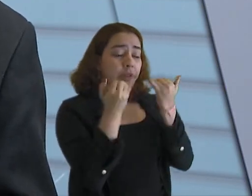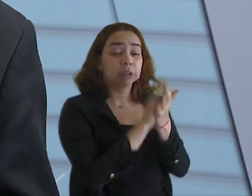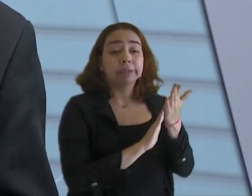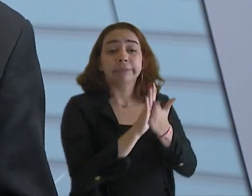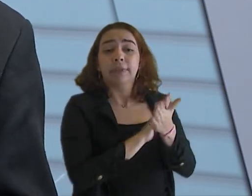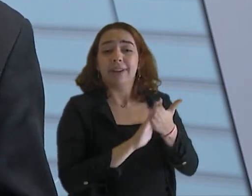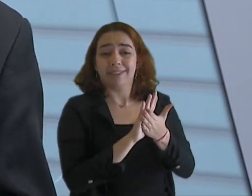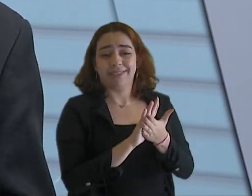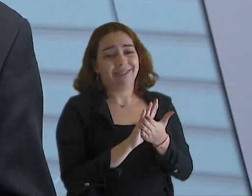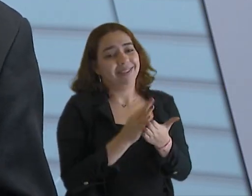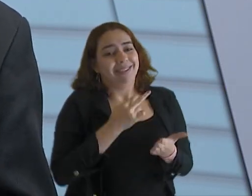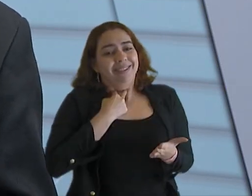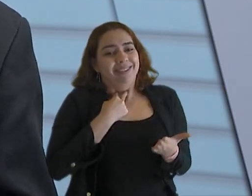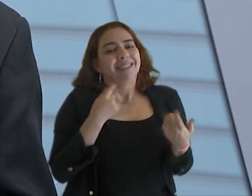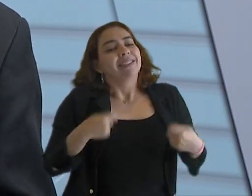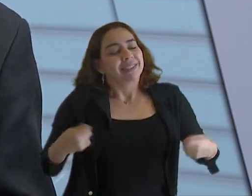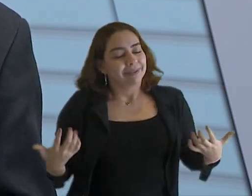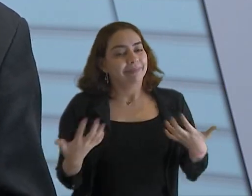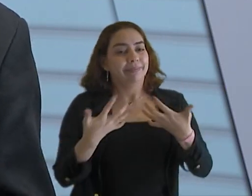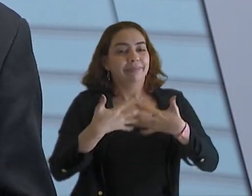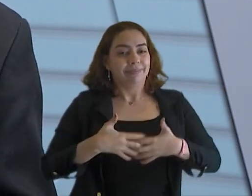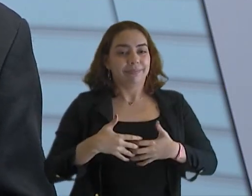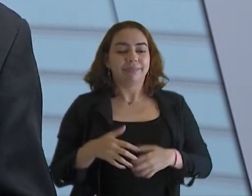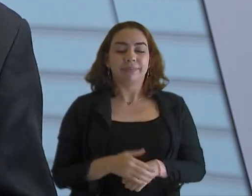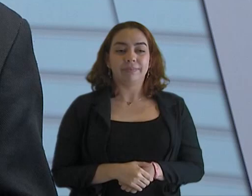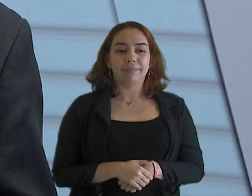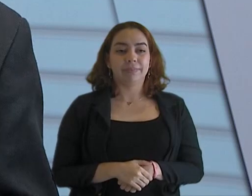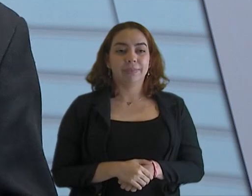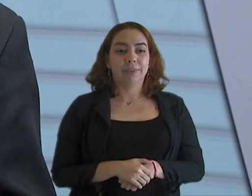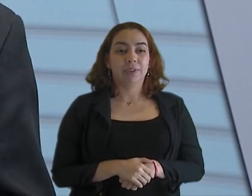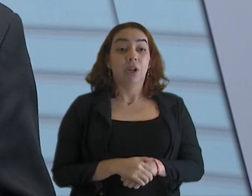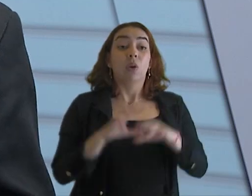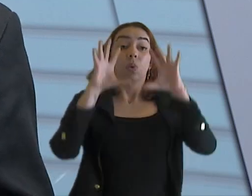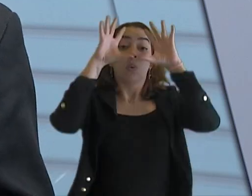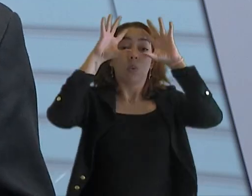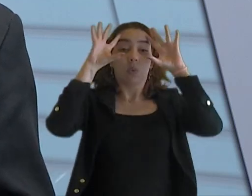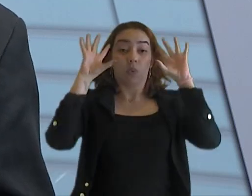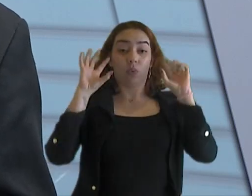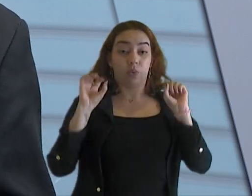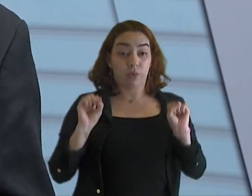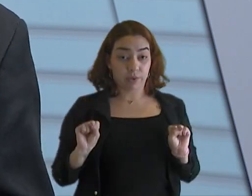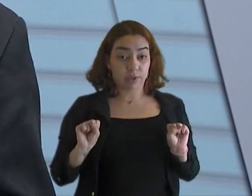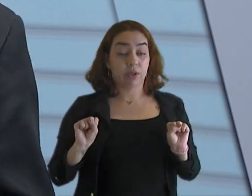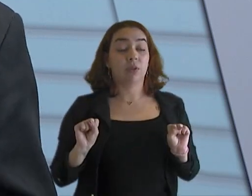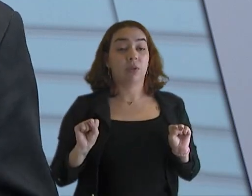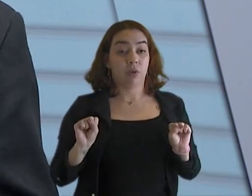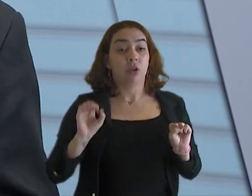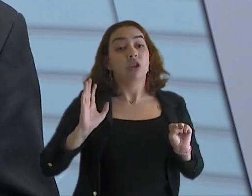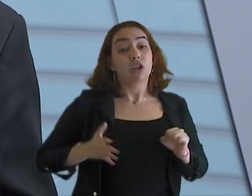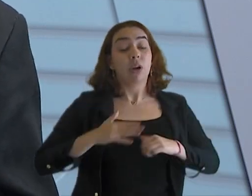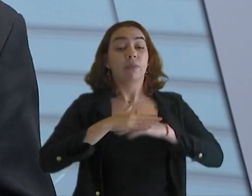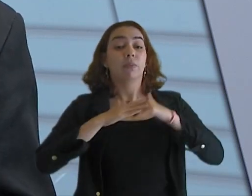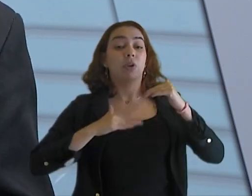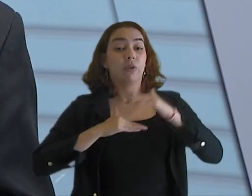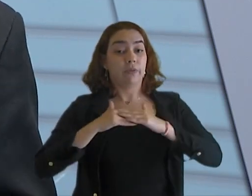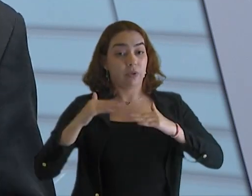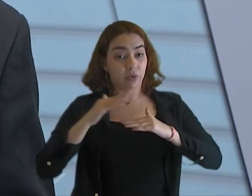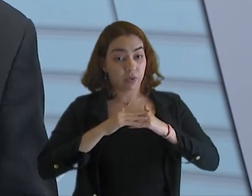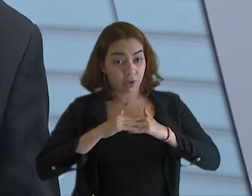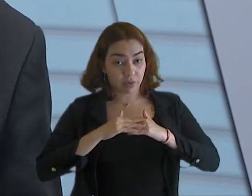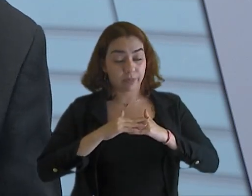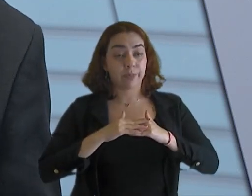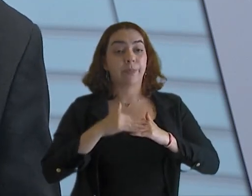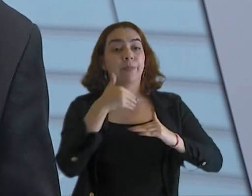formação do tribunal, e eu queria destacar isso aqui, porque o senhor é um conselheiro oriundo da carreira do Ministério Público de Contas. Isso foi importante. Foi uma conquista,